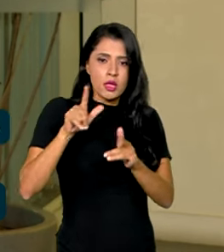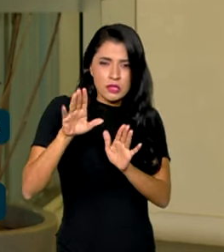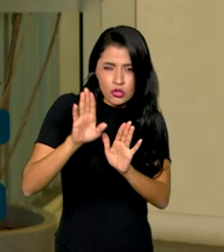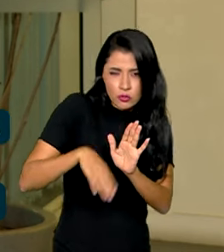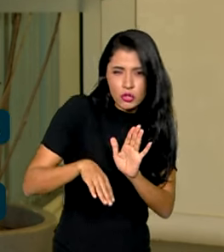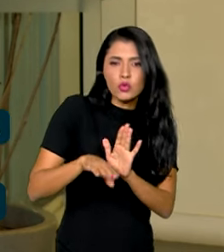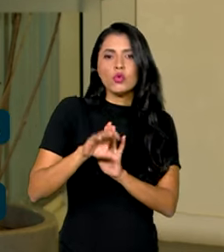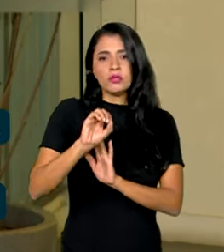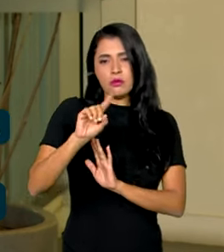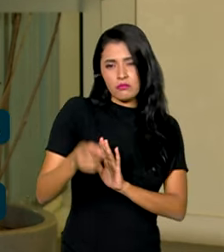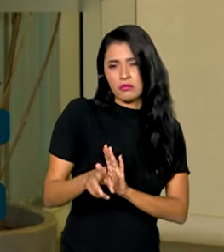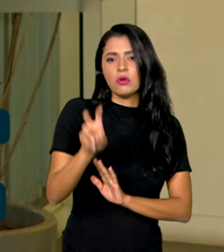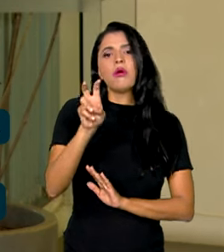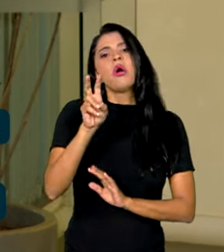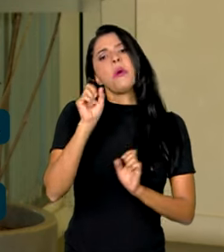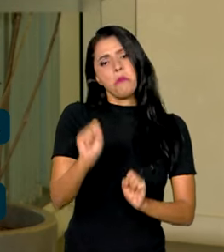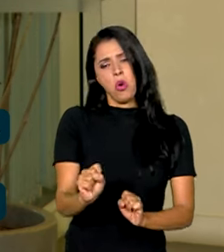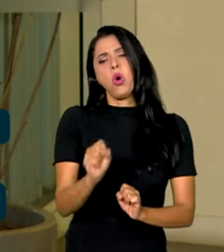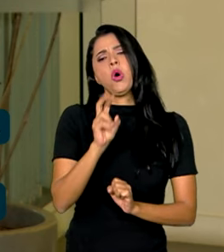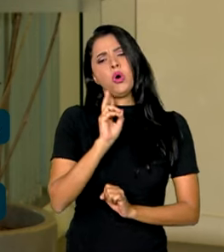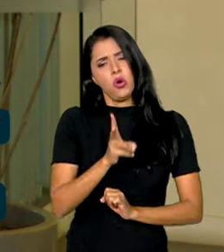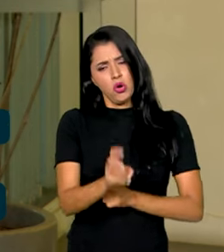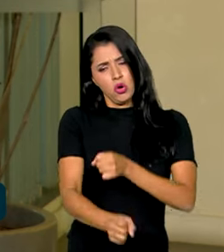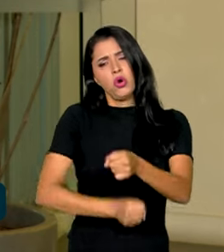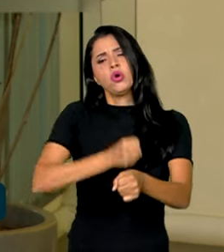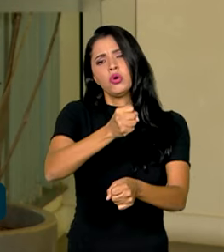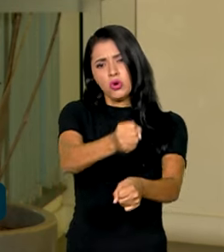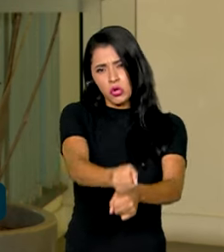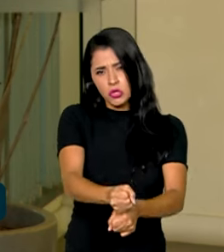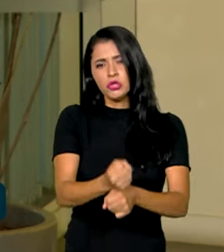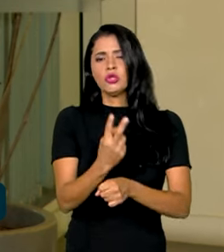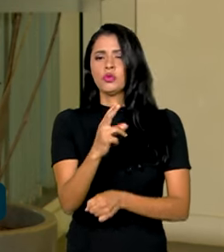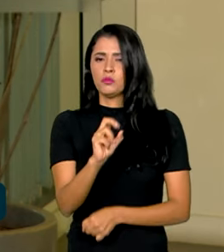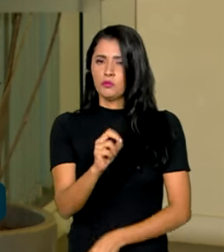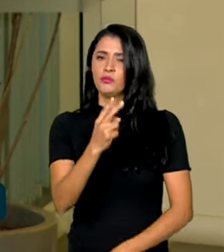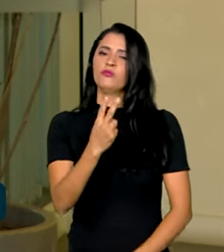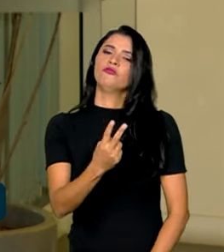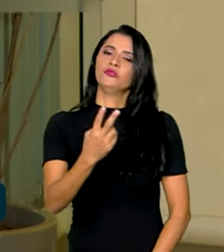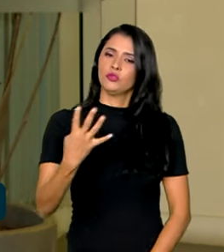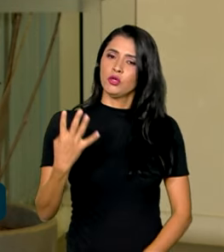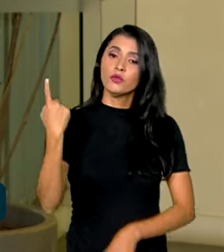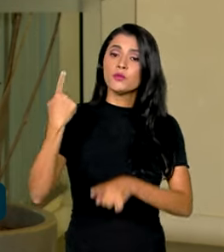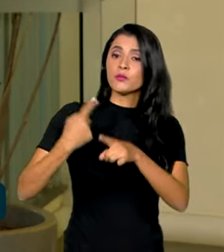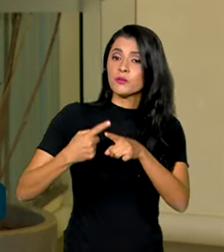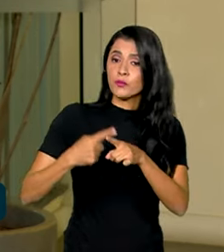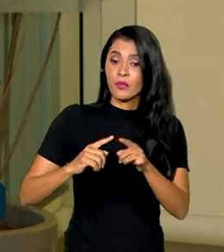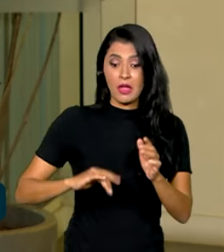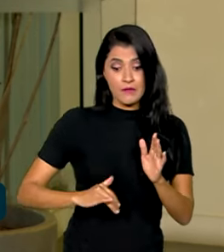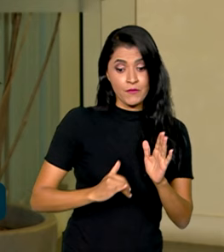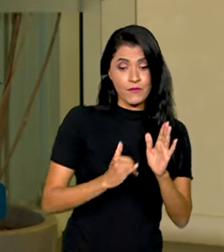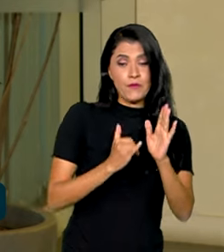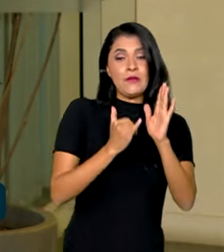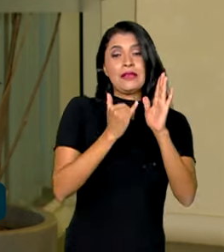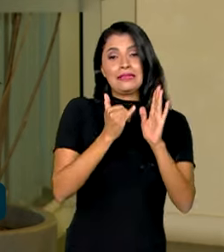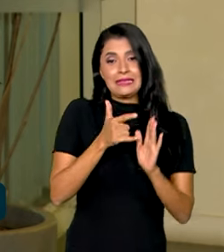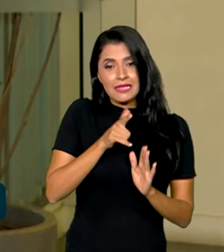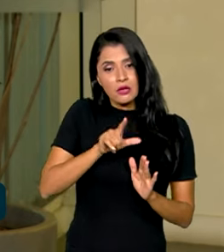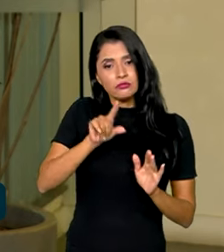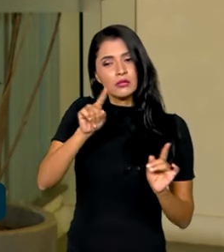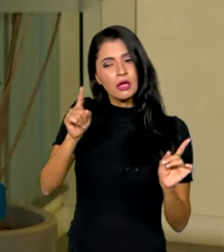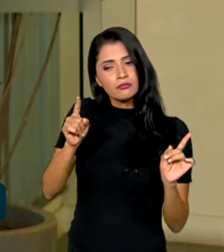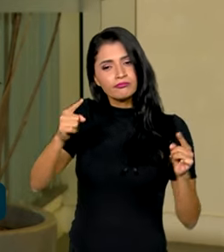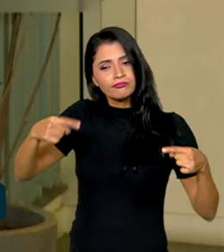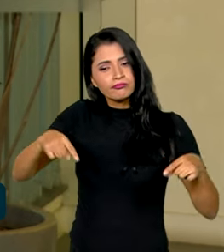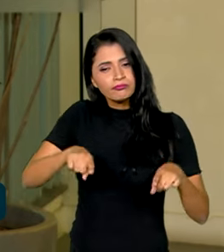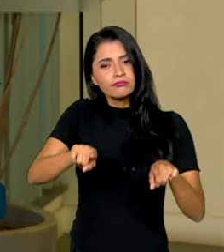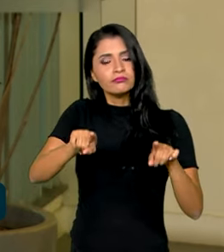meio ponto percentual pode se manter também para o ano que vem, 2024. Isso porque a inflação está muito próxima, está convergindo para